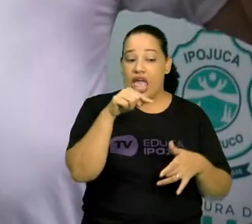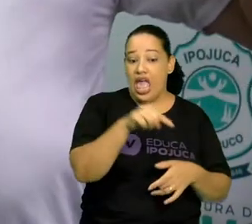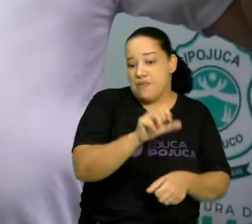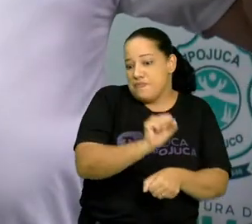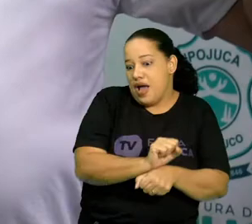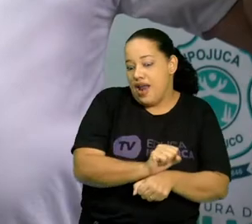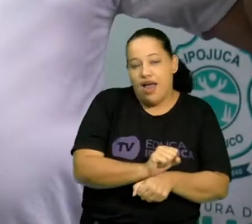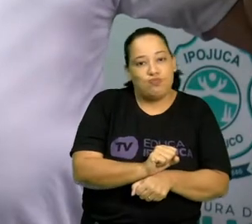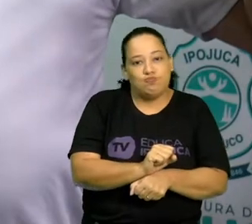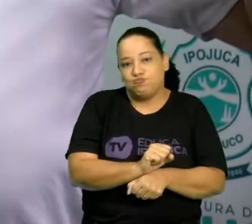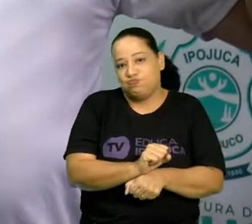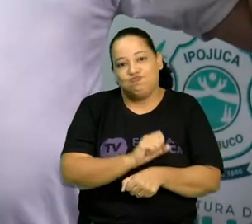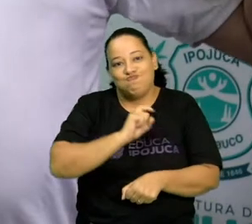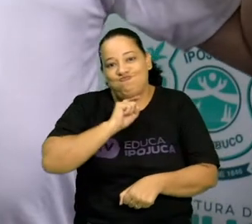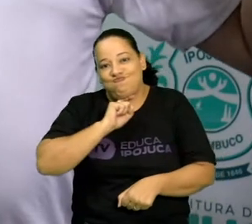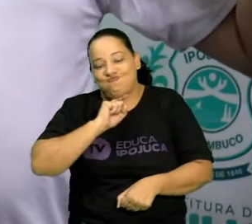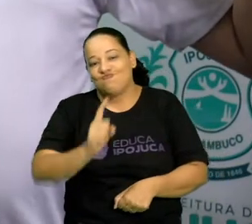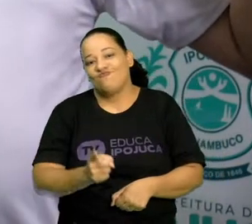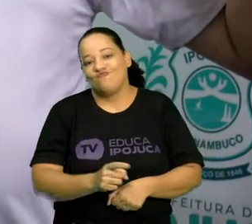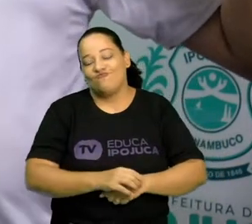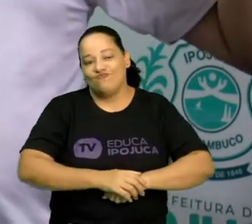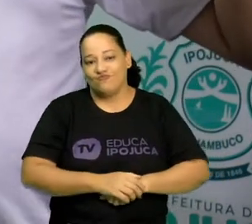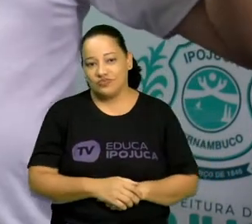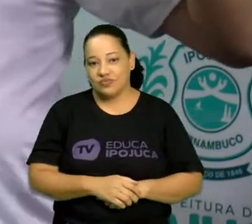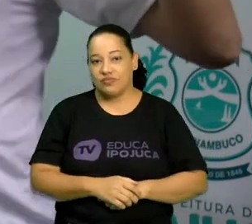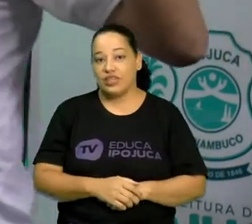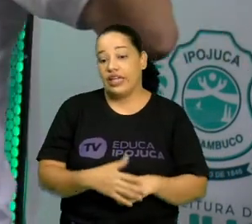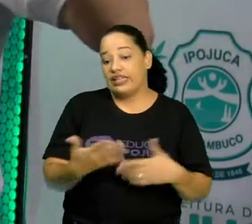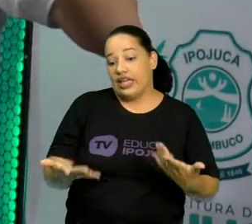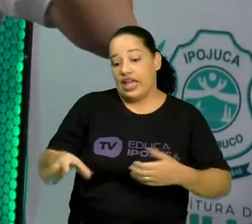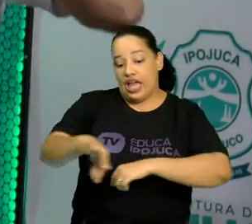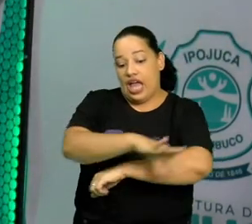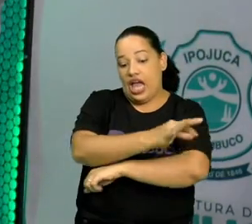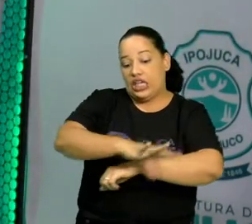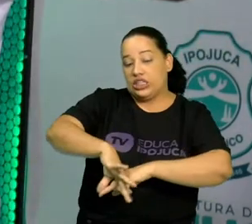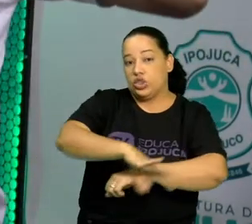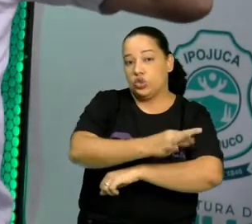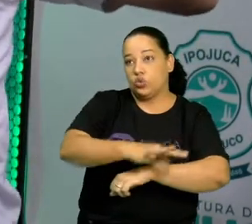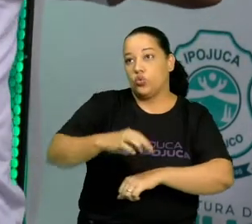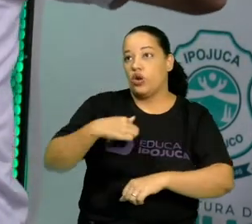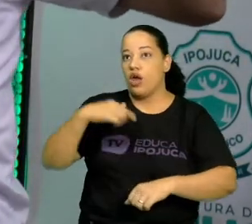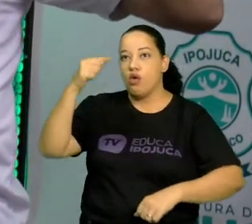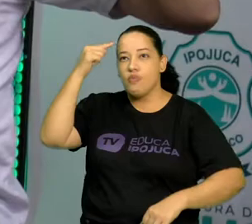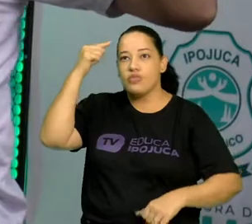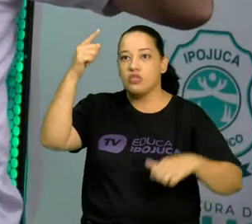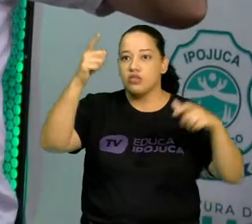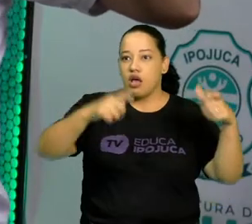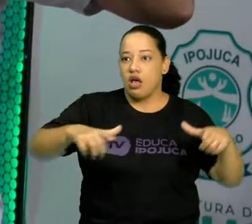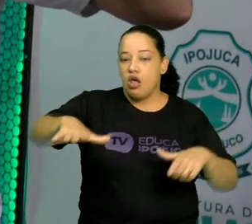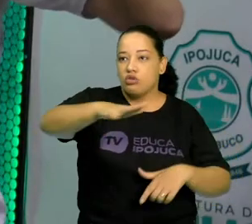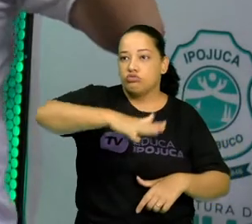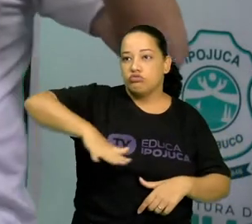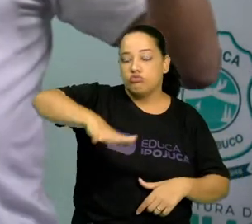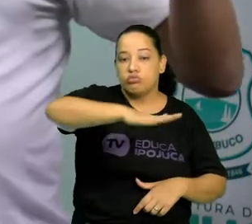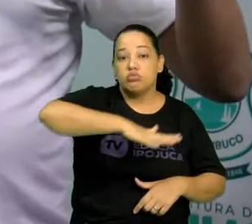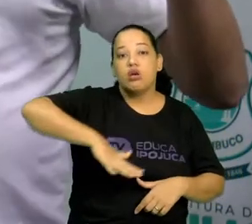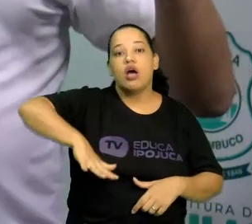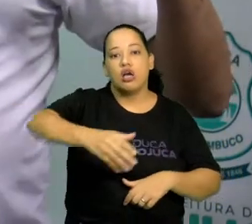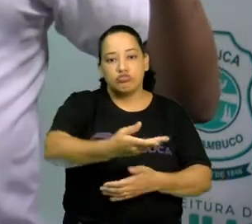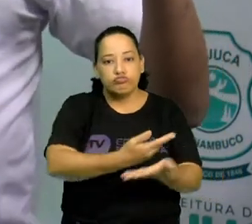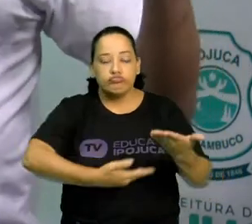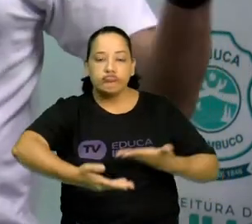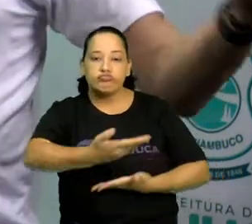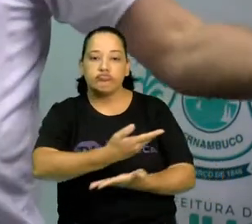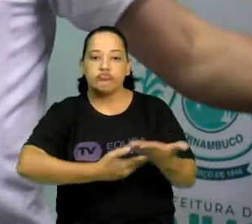E aí, a arquitetura é você pensar os espaços de convivência. E, de repente,